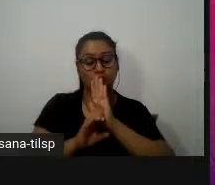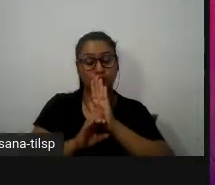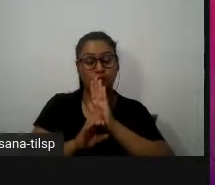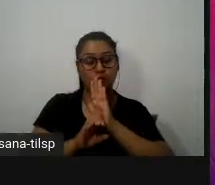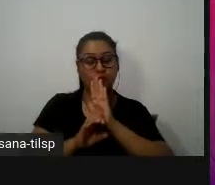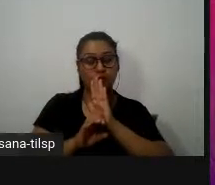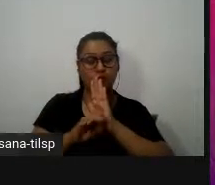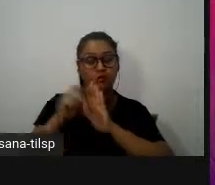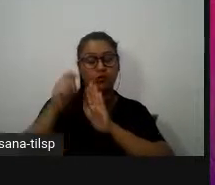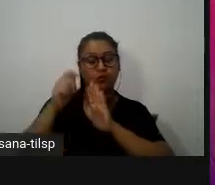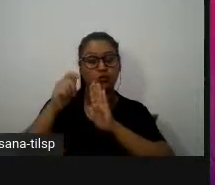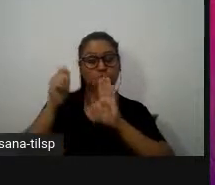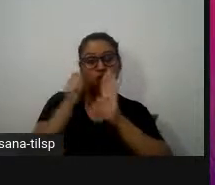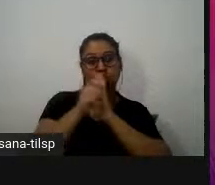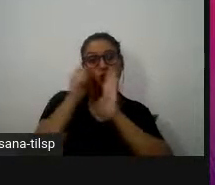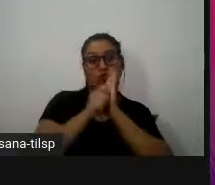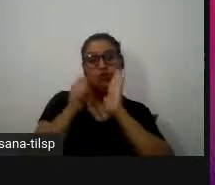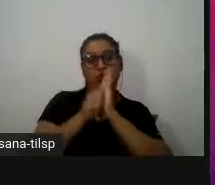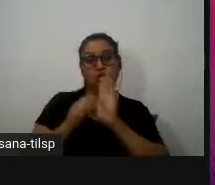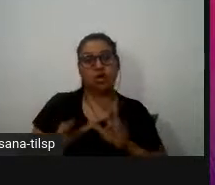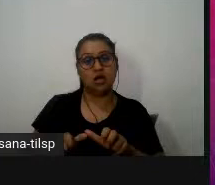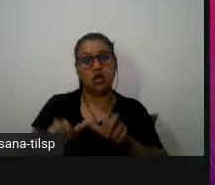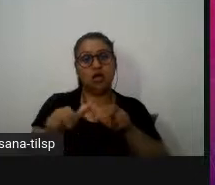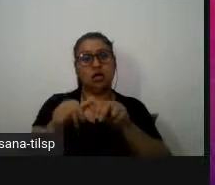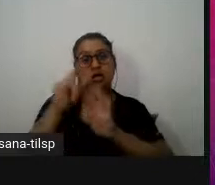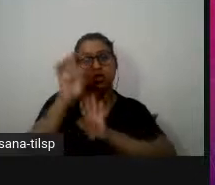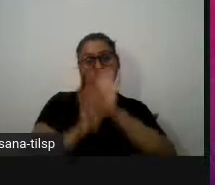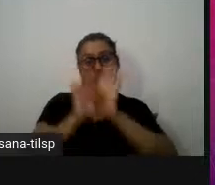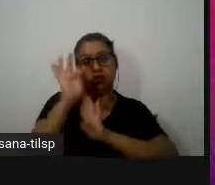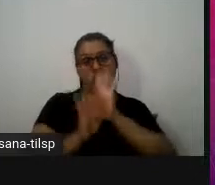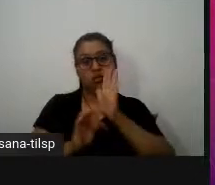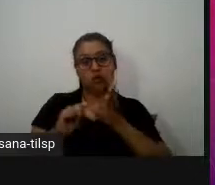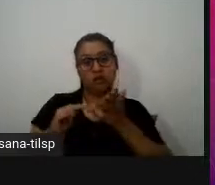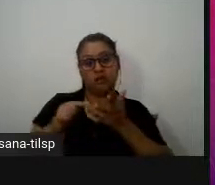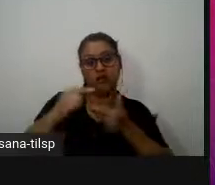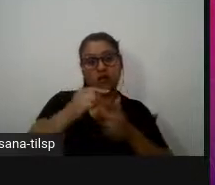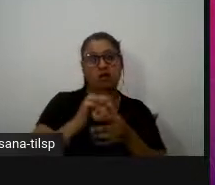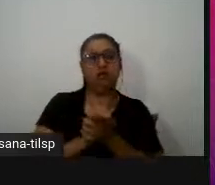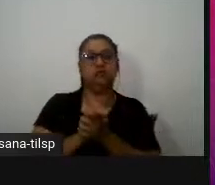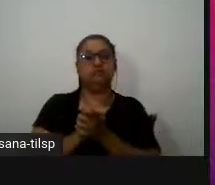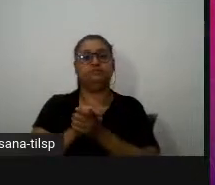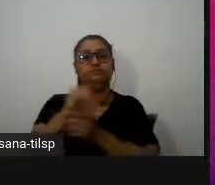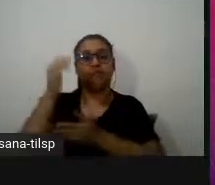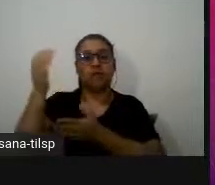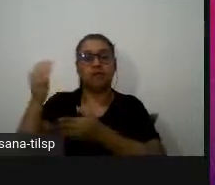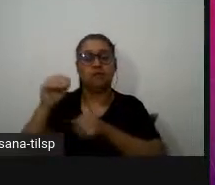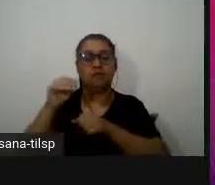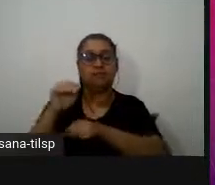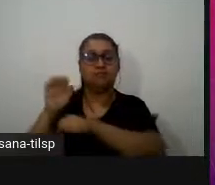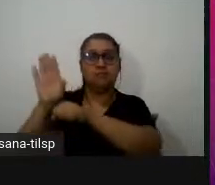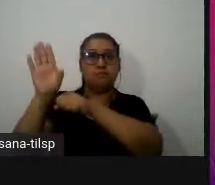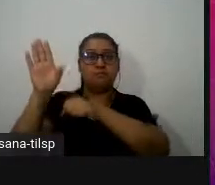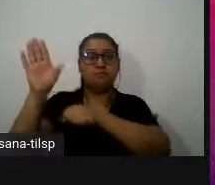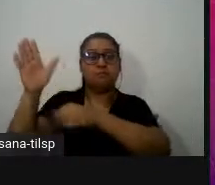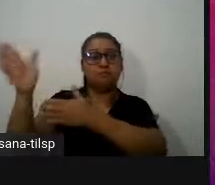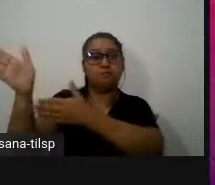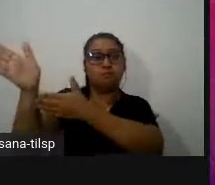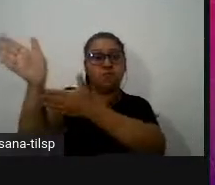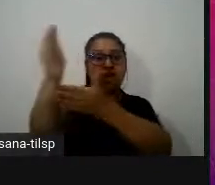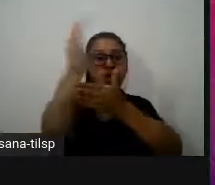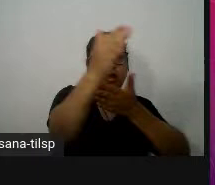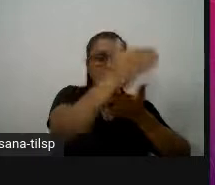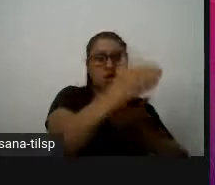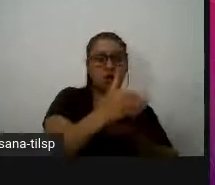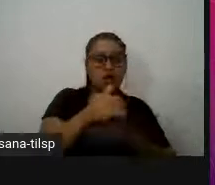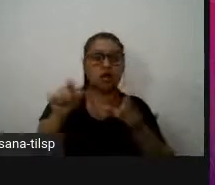observação e análise de texto de divulgação científica vários textos ela recolheu textos do corpus que nós constituímos